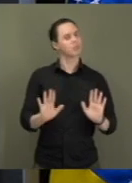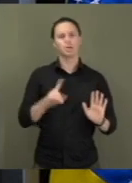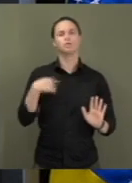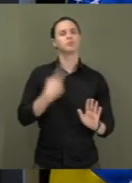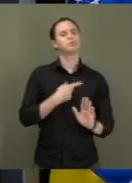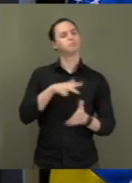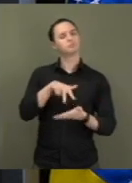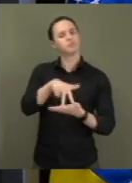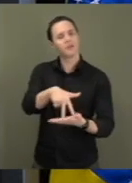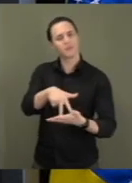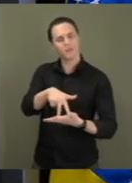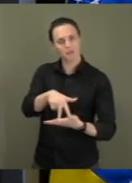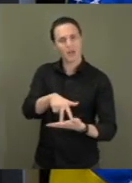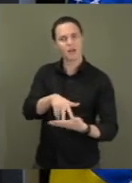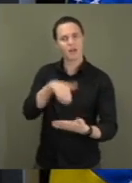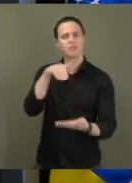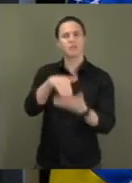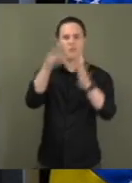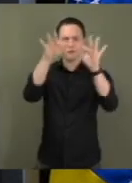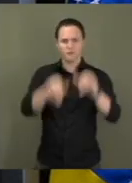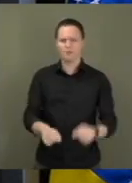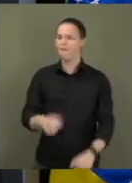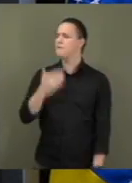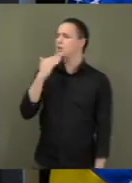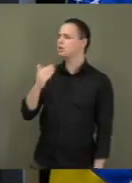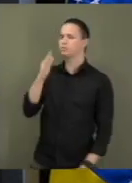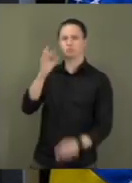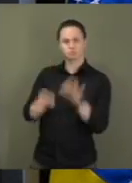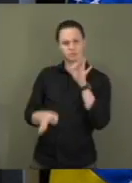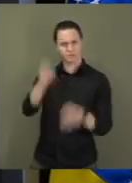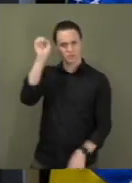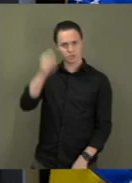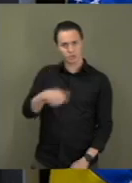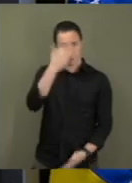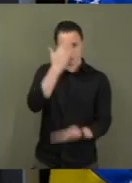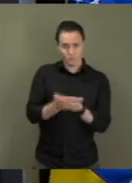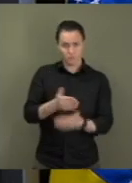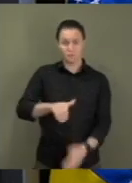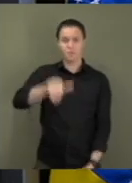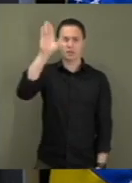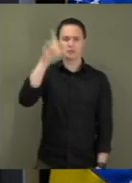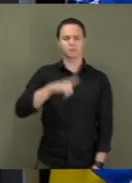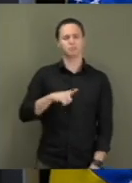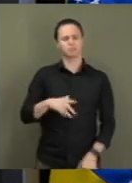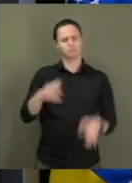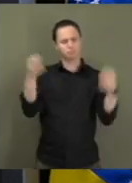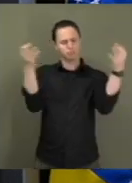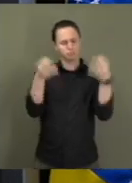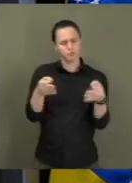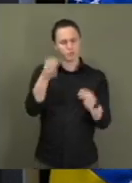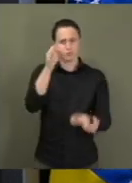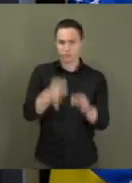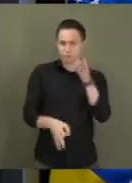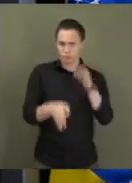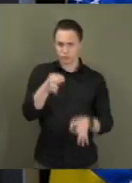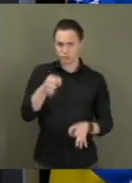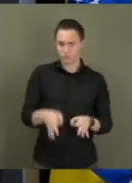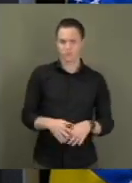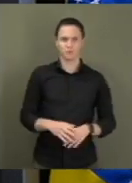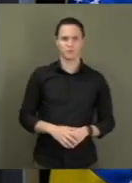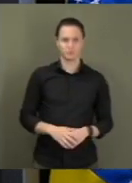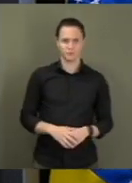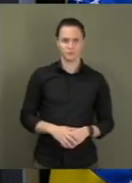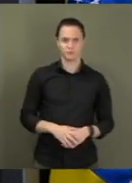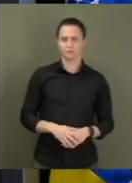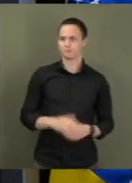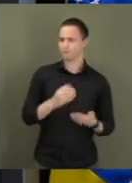o fim, clamando por justiça e confiando cada vez mais na perfeição da justiça divina. Se